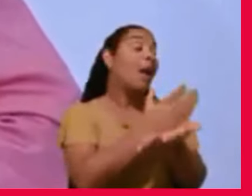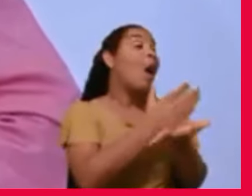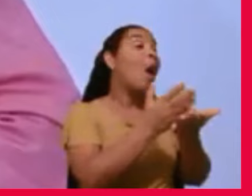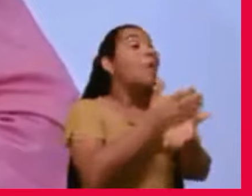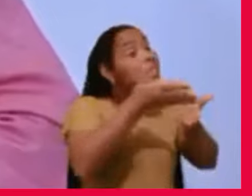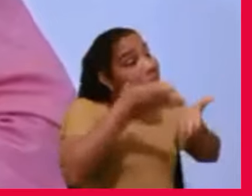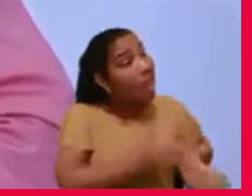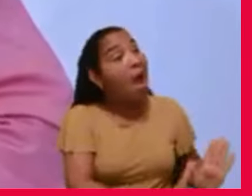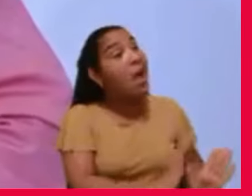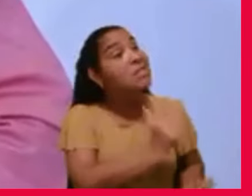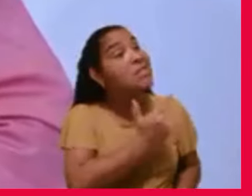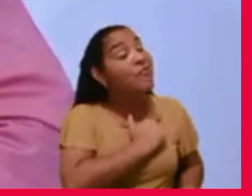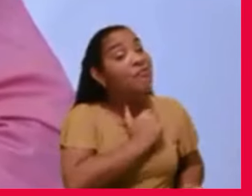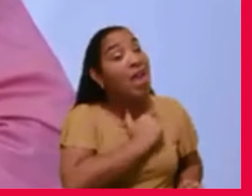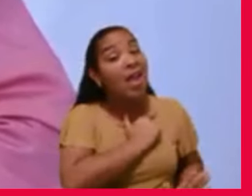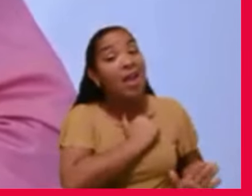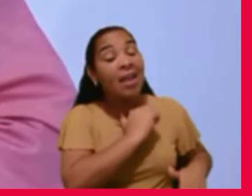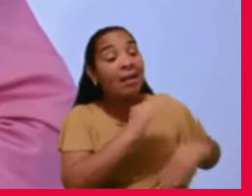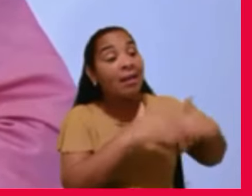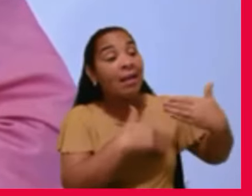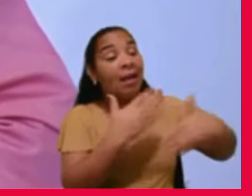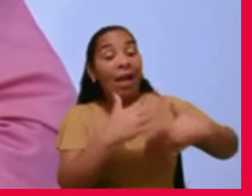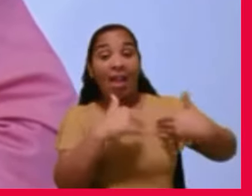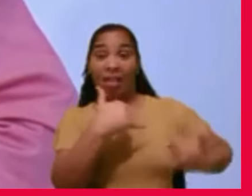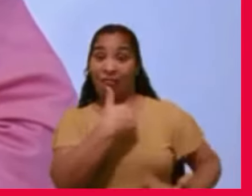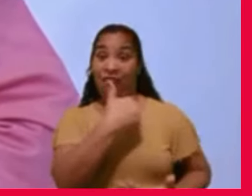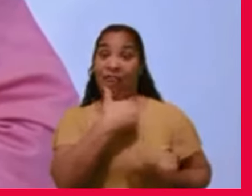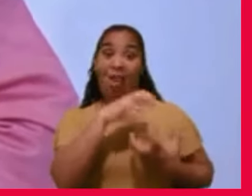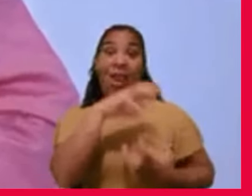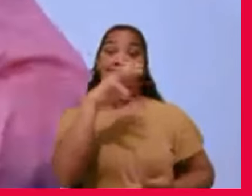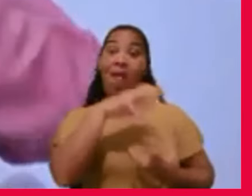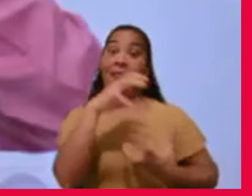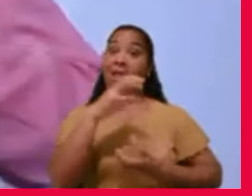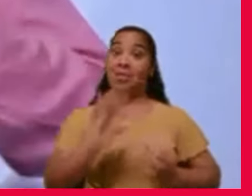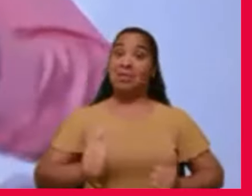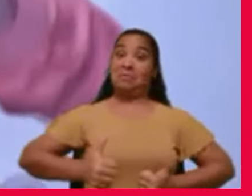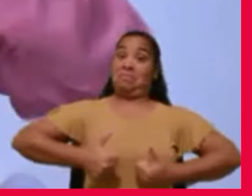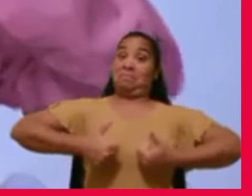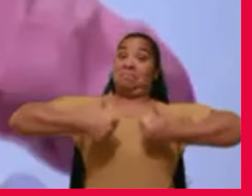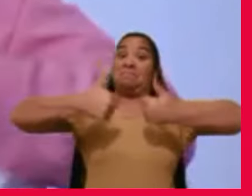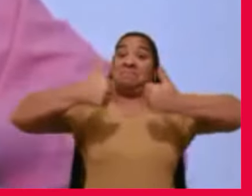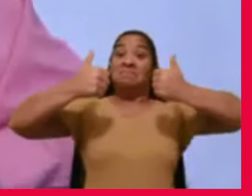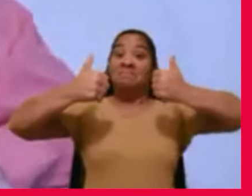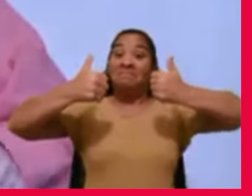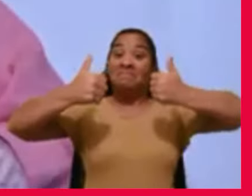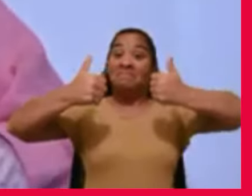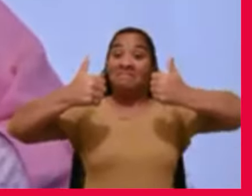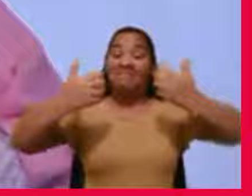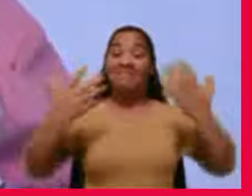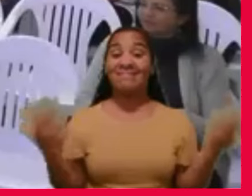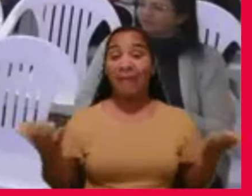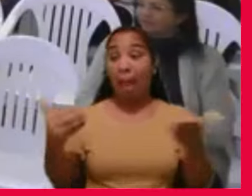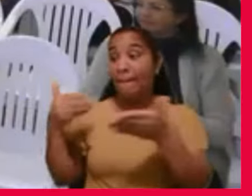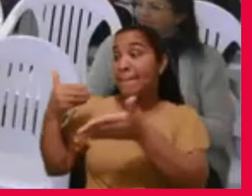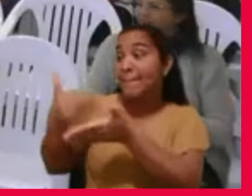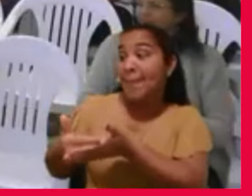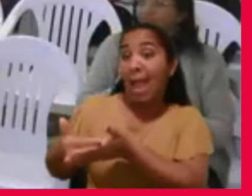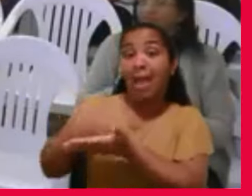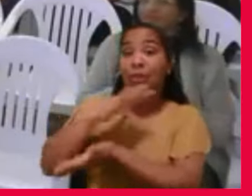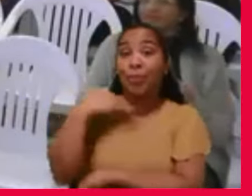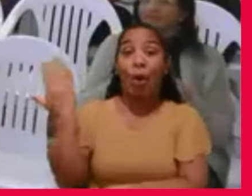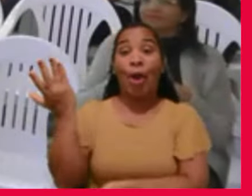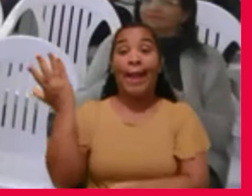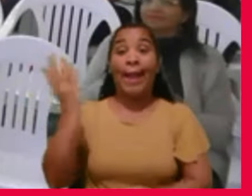e com a velhice dão uma milionada surpreendente, mas bem perto de morrer, nem dá para